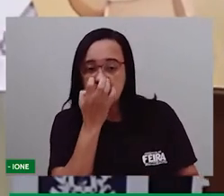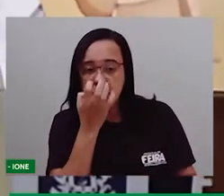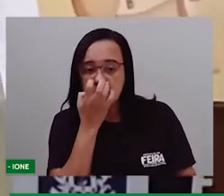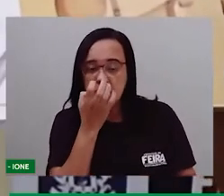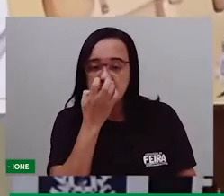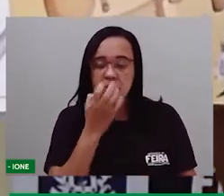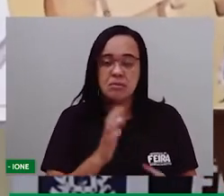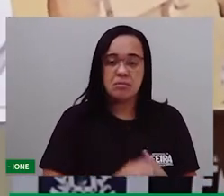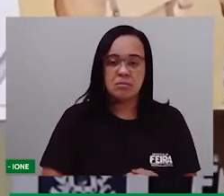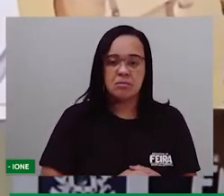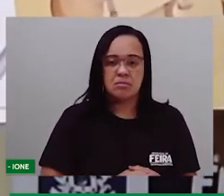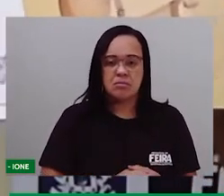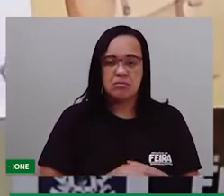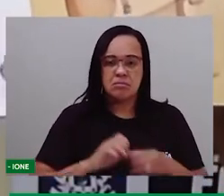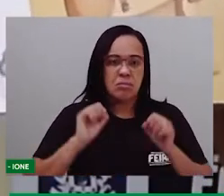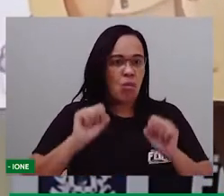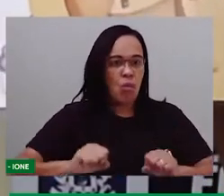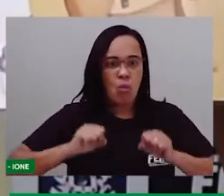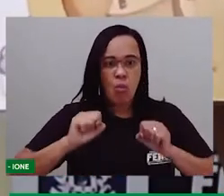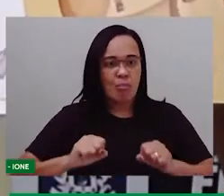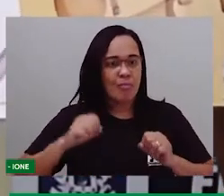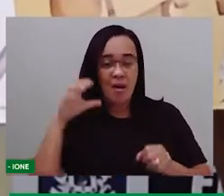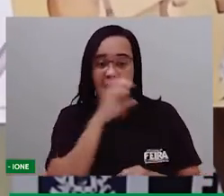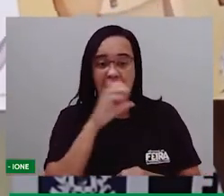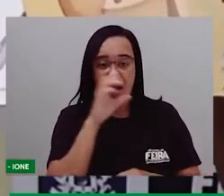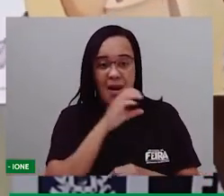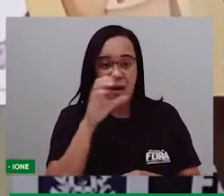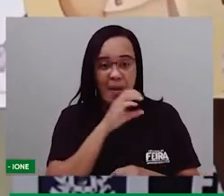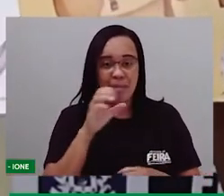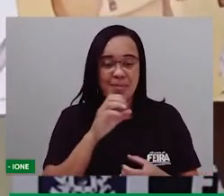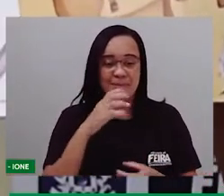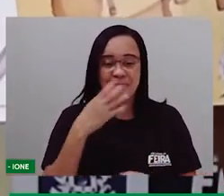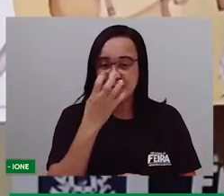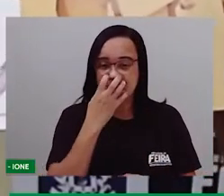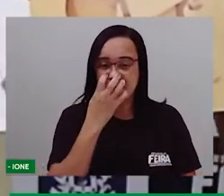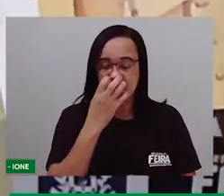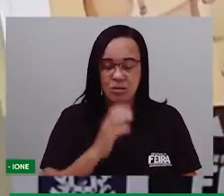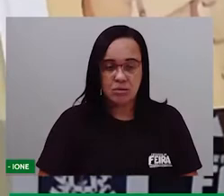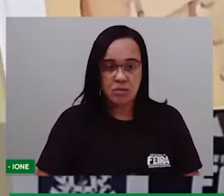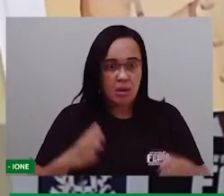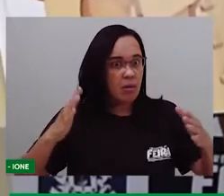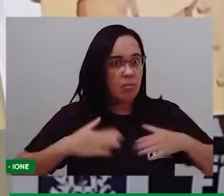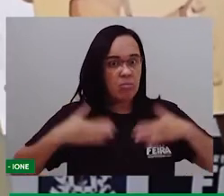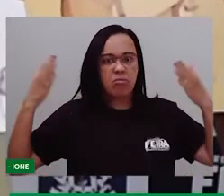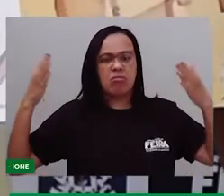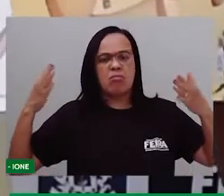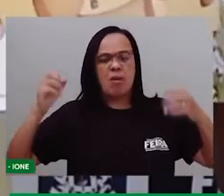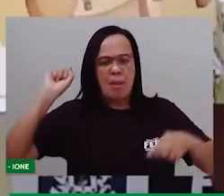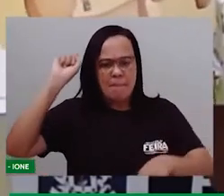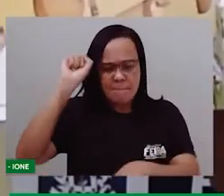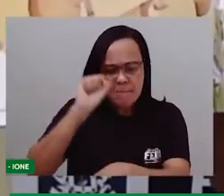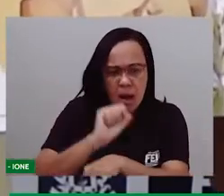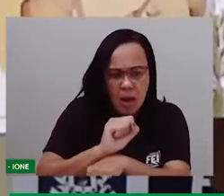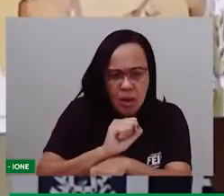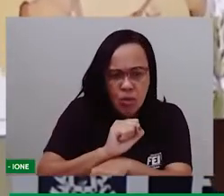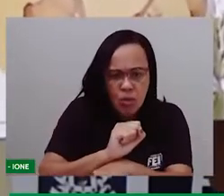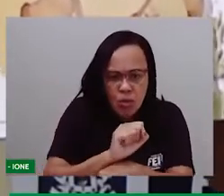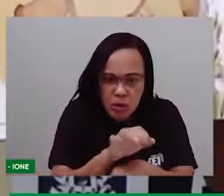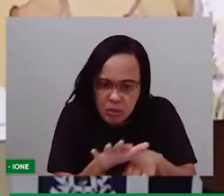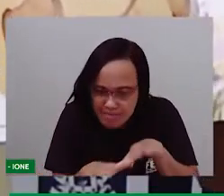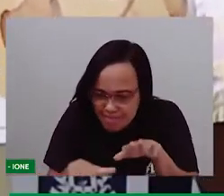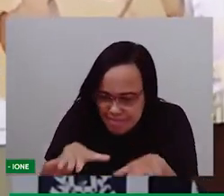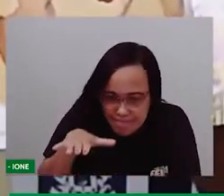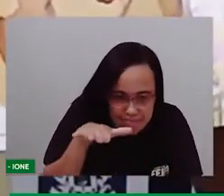Corria na minha frente. De repente, ele parou e começou a rastejar,